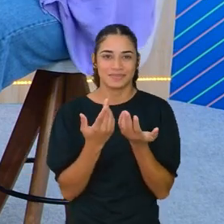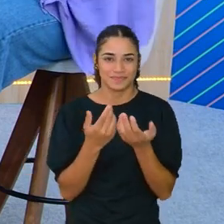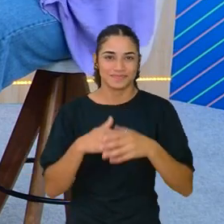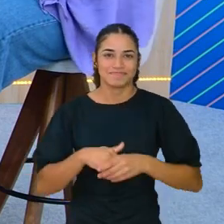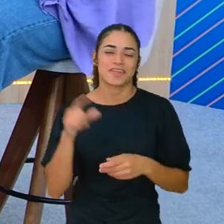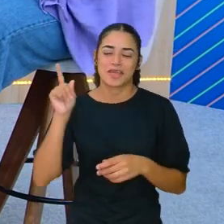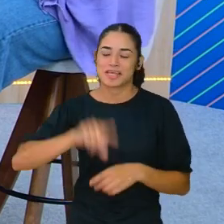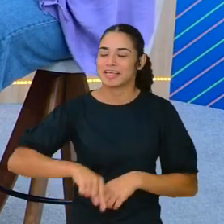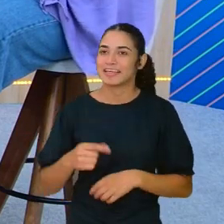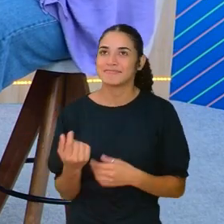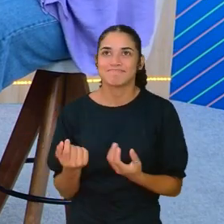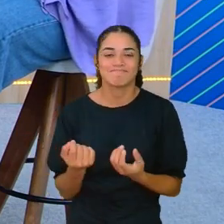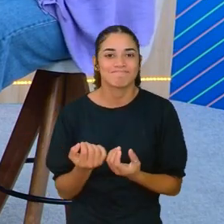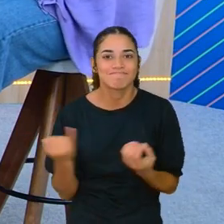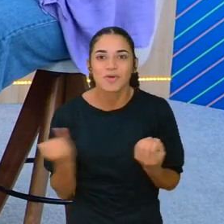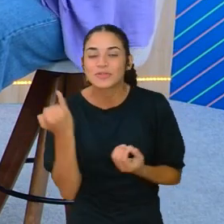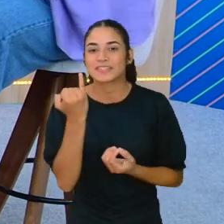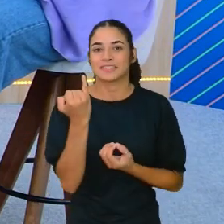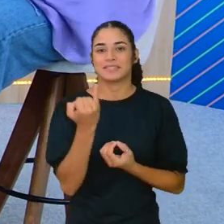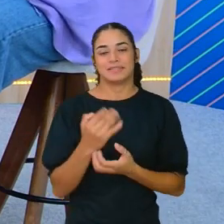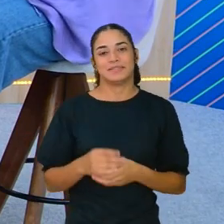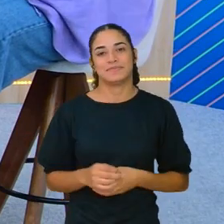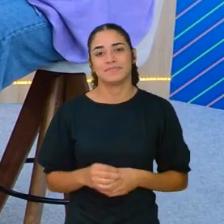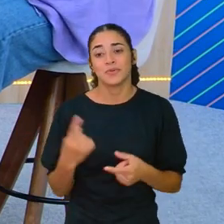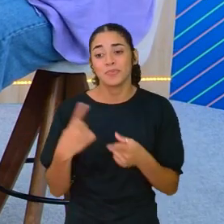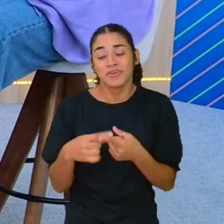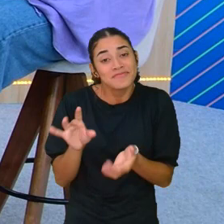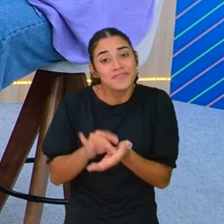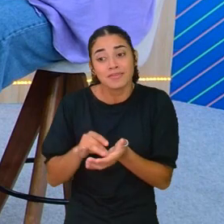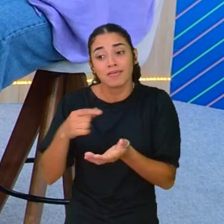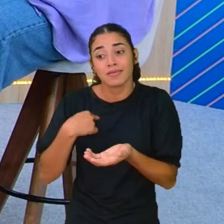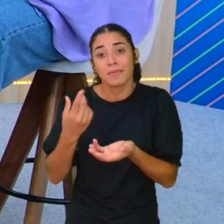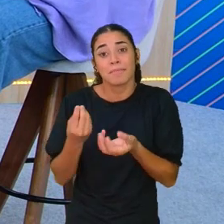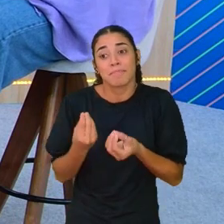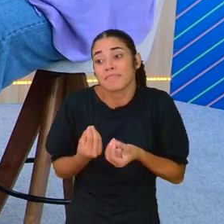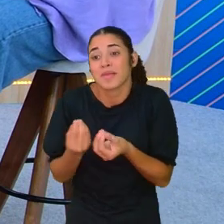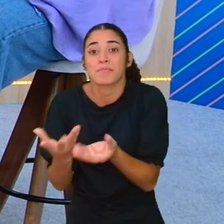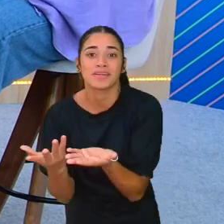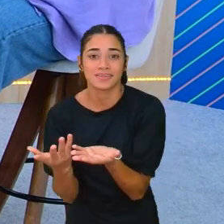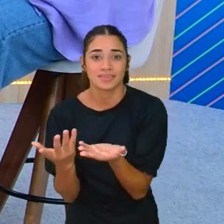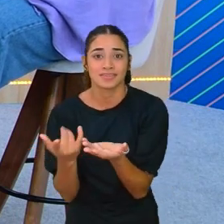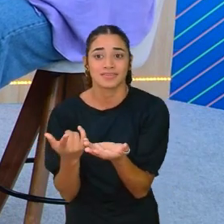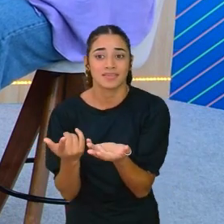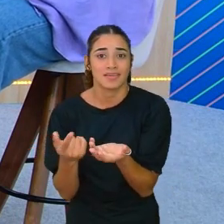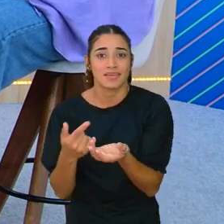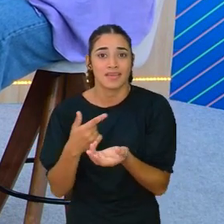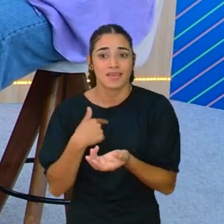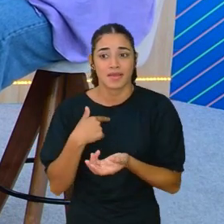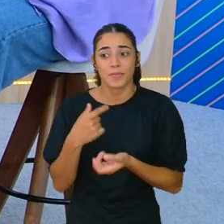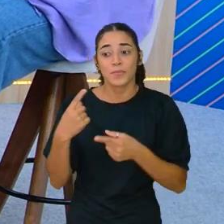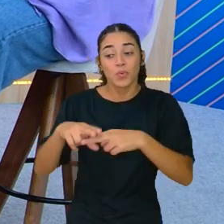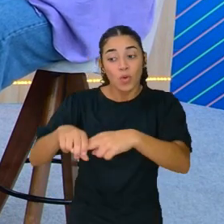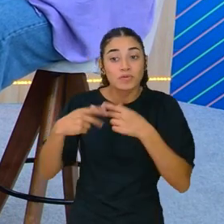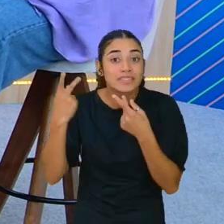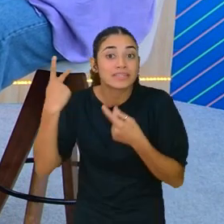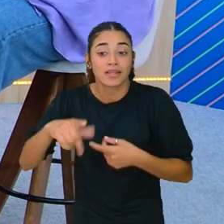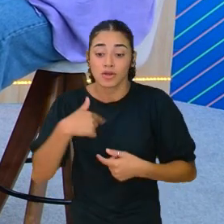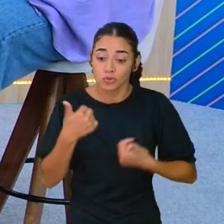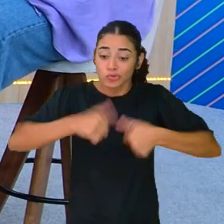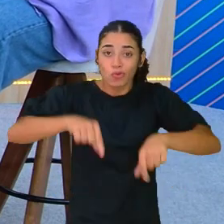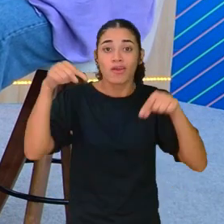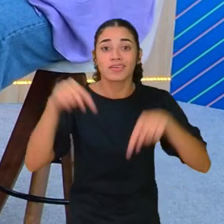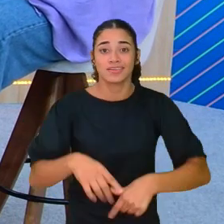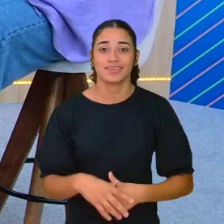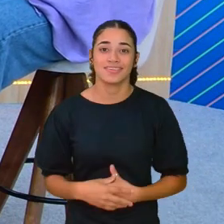E isso é brilhante. Porque, na verdade, eu faço para eles, né? Isso. Eles são a minha razão de estar aqui, sempre foi.